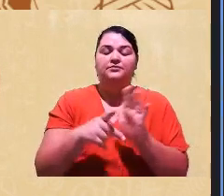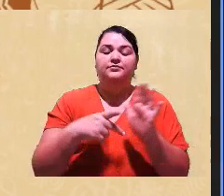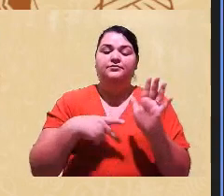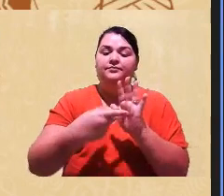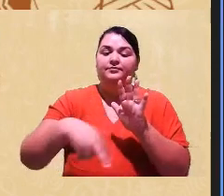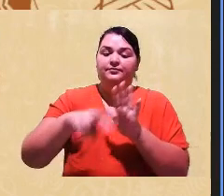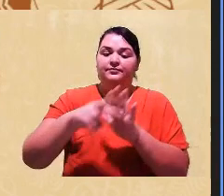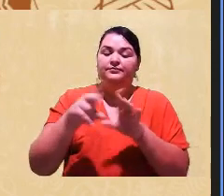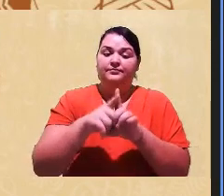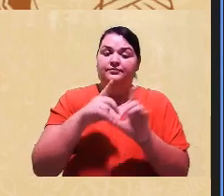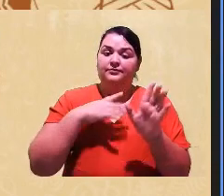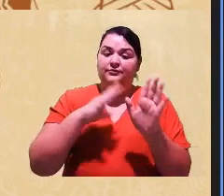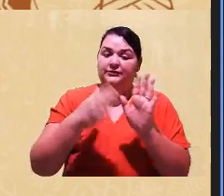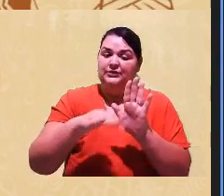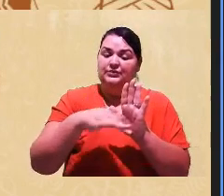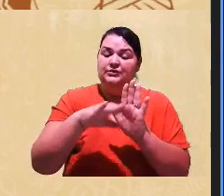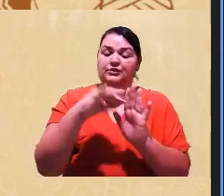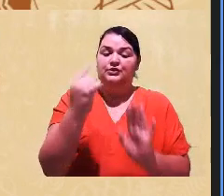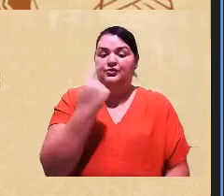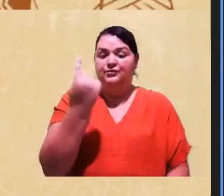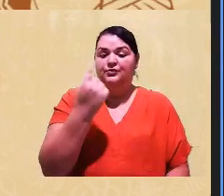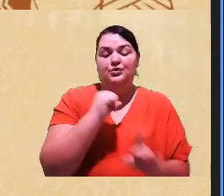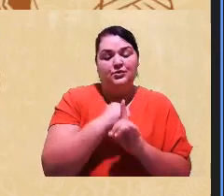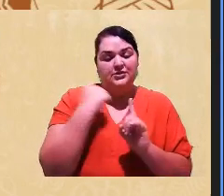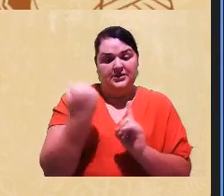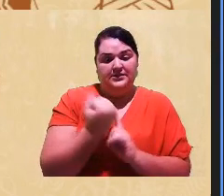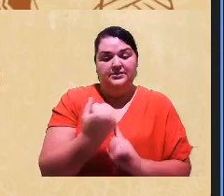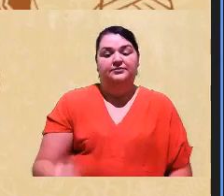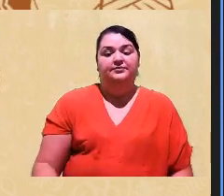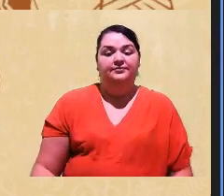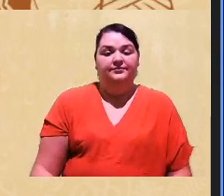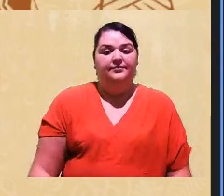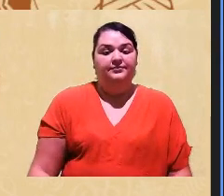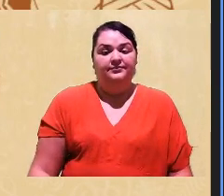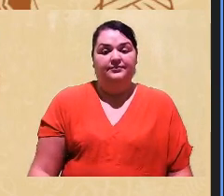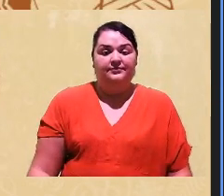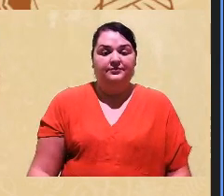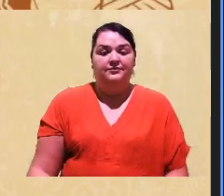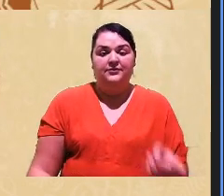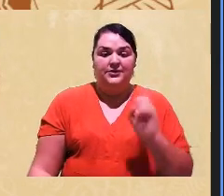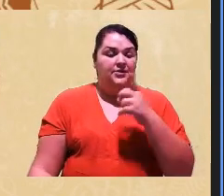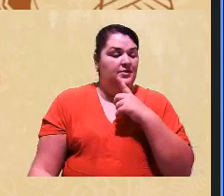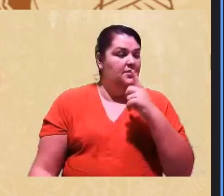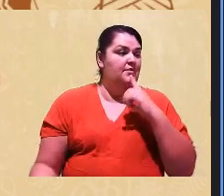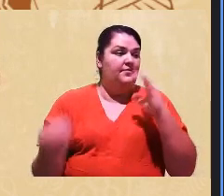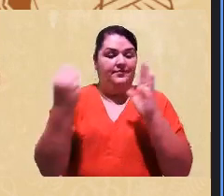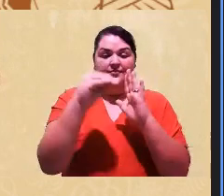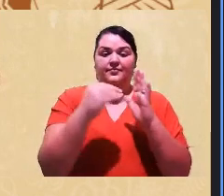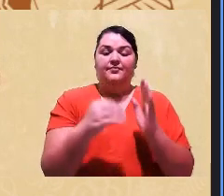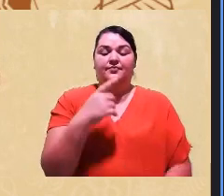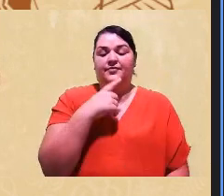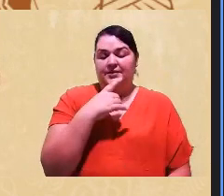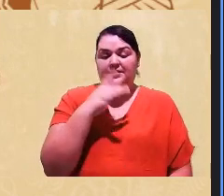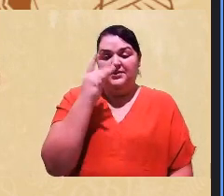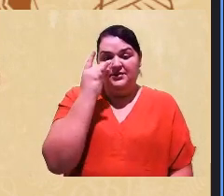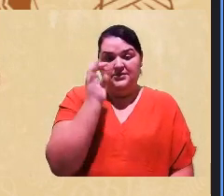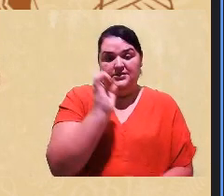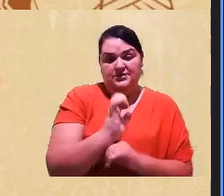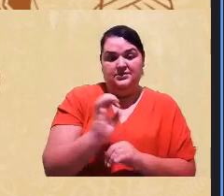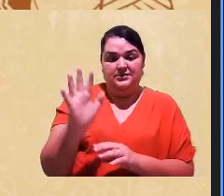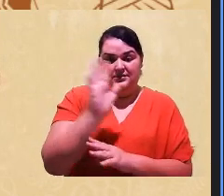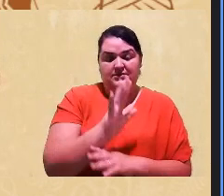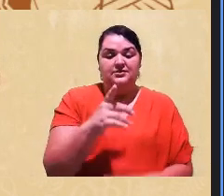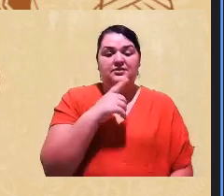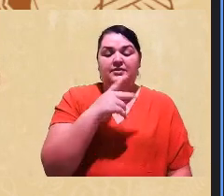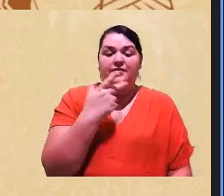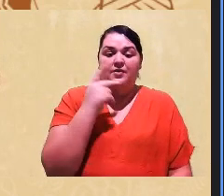individuais e sociais. não cabendo, então, ao Estado a dizer